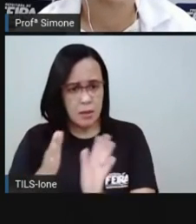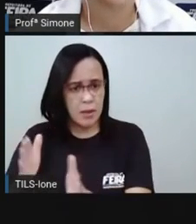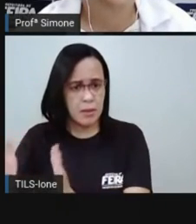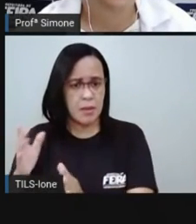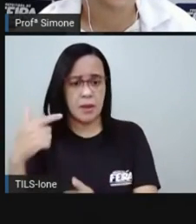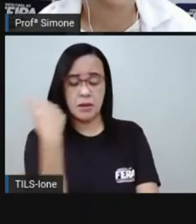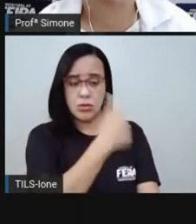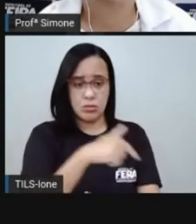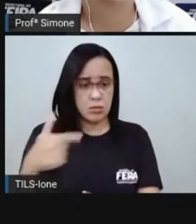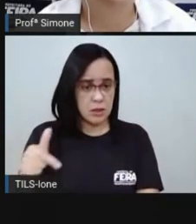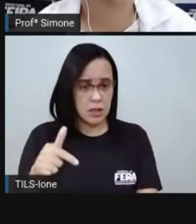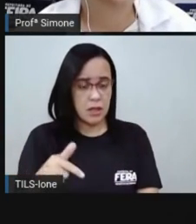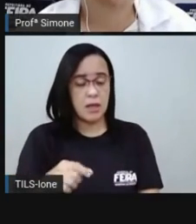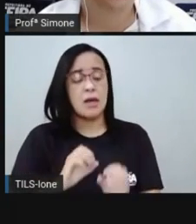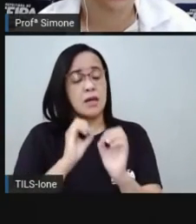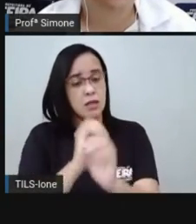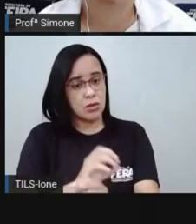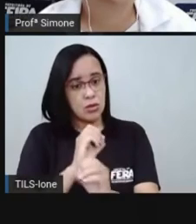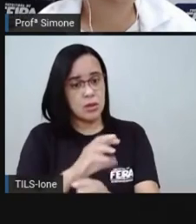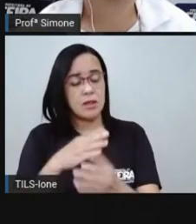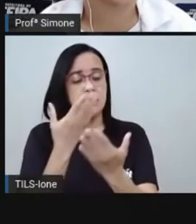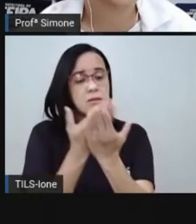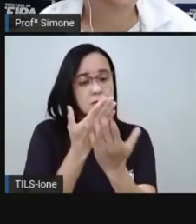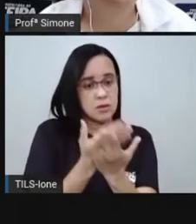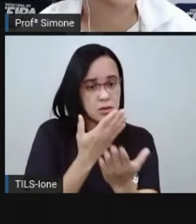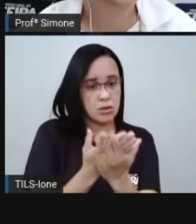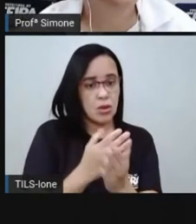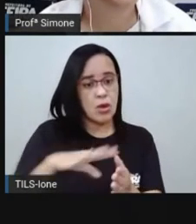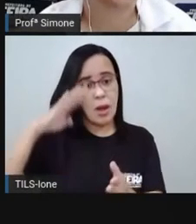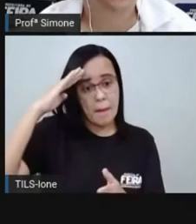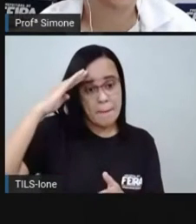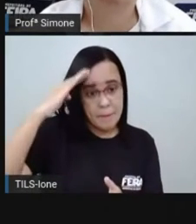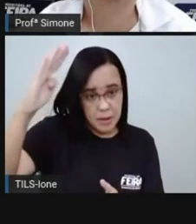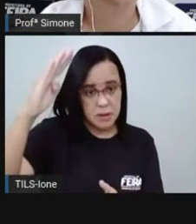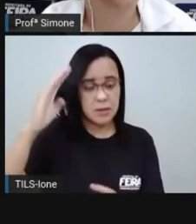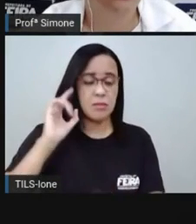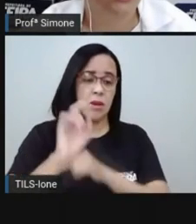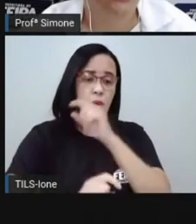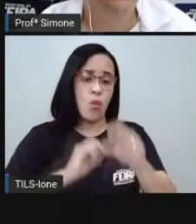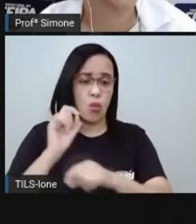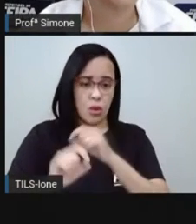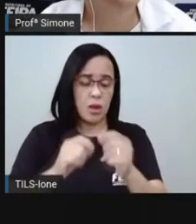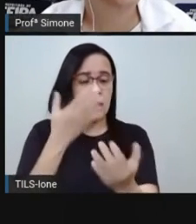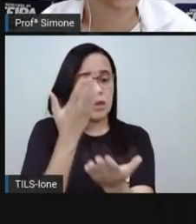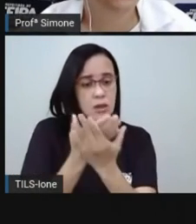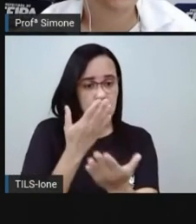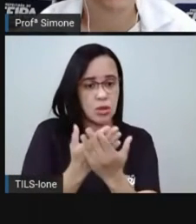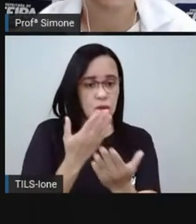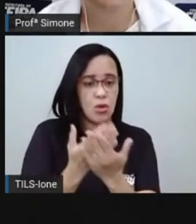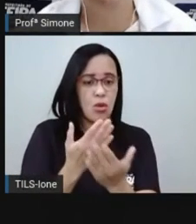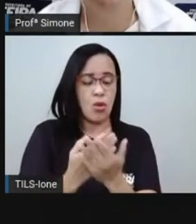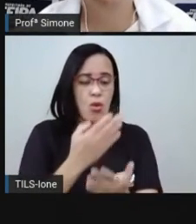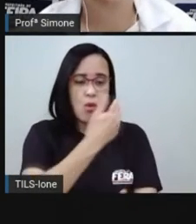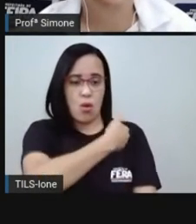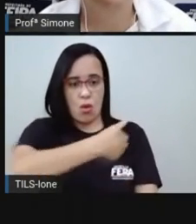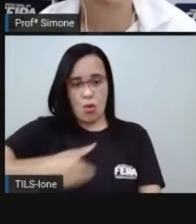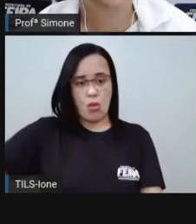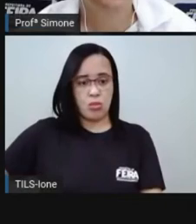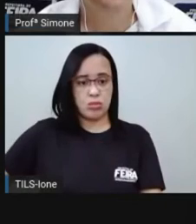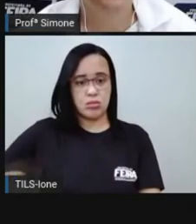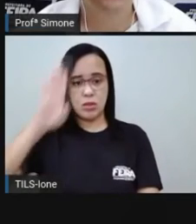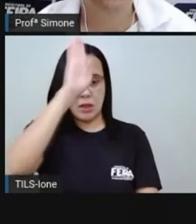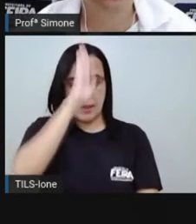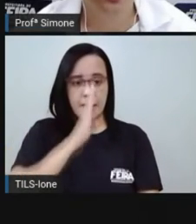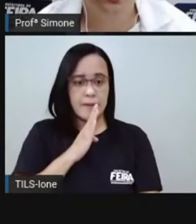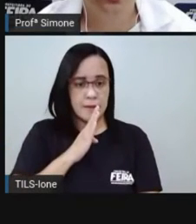a educação escolar principalmente a educação escolar pública e gratuita e em 1961